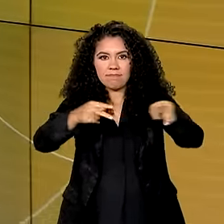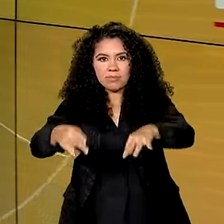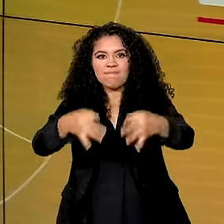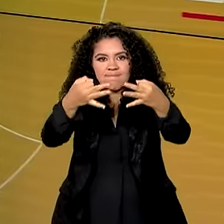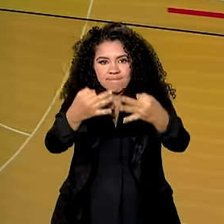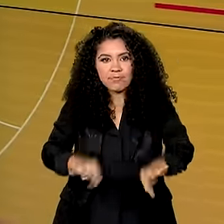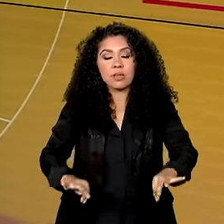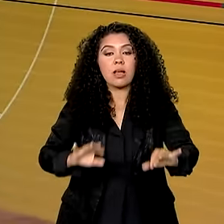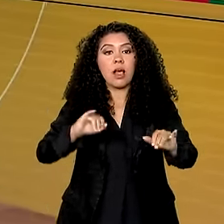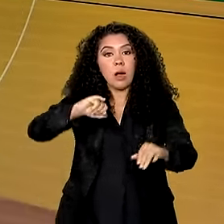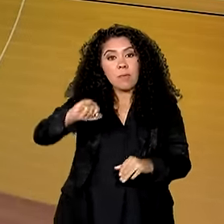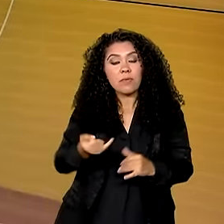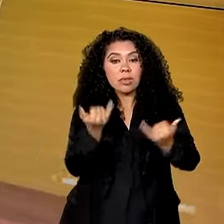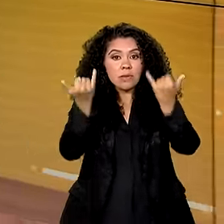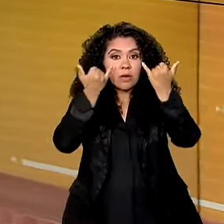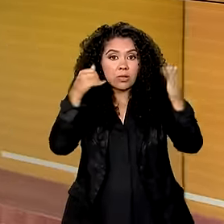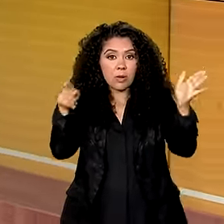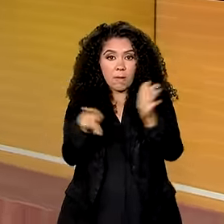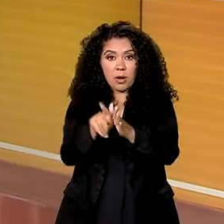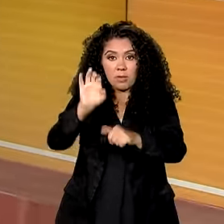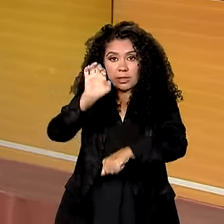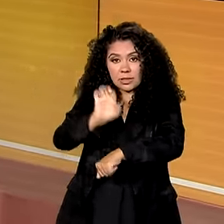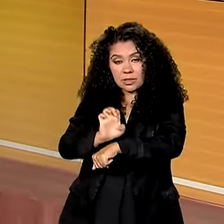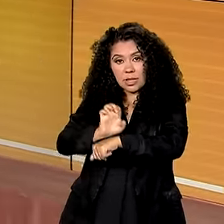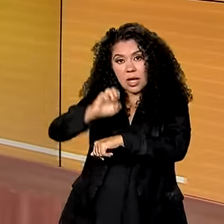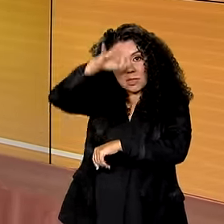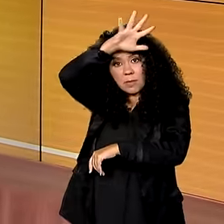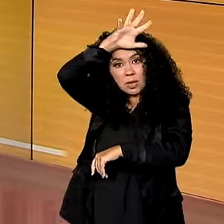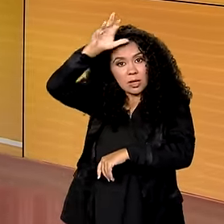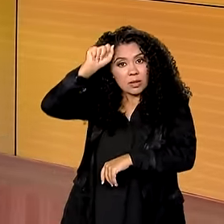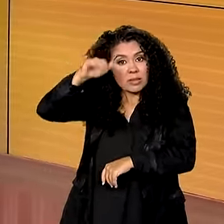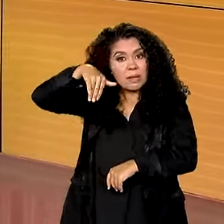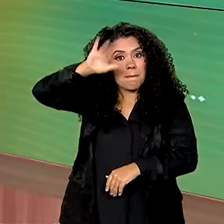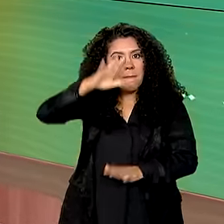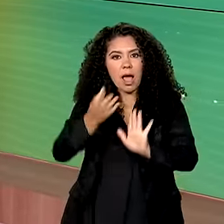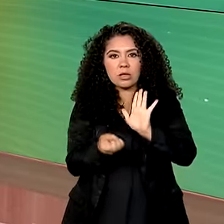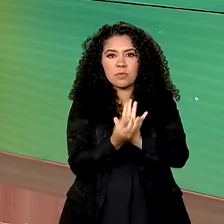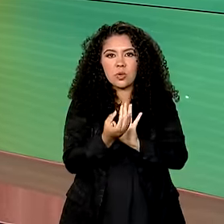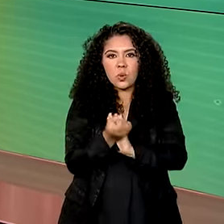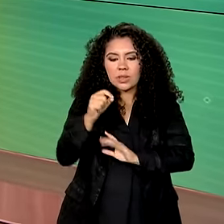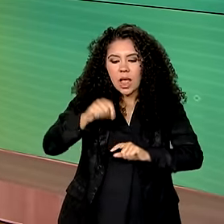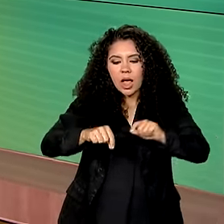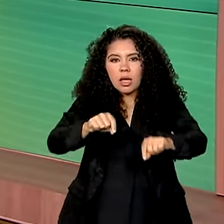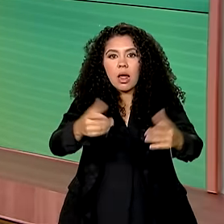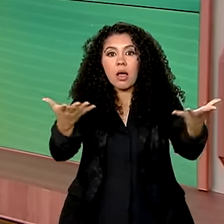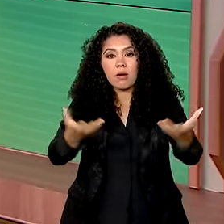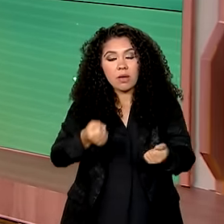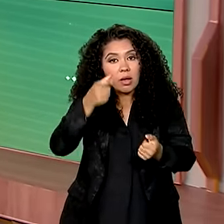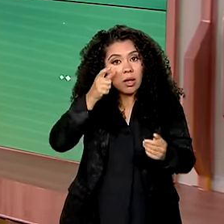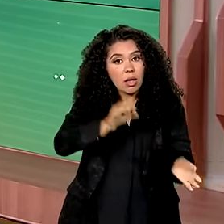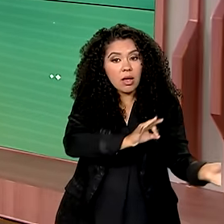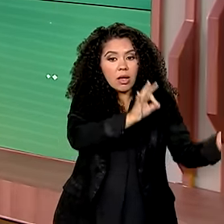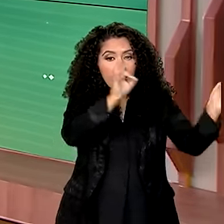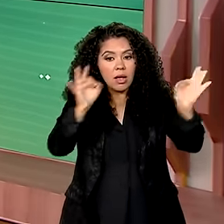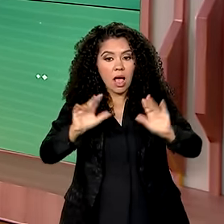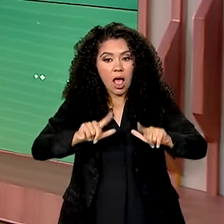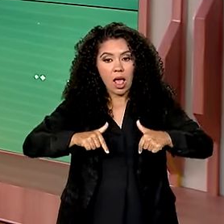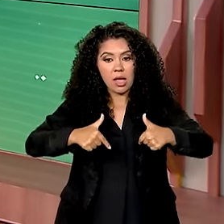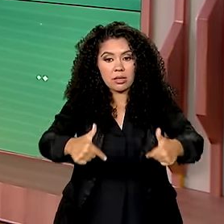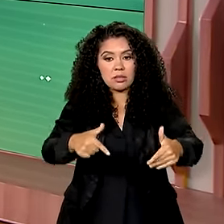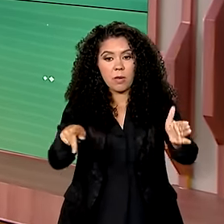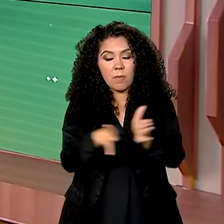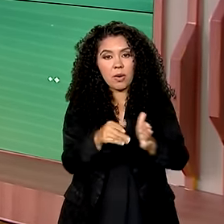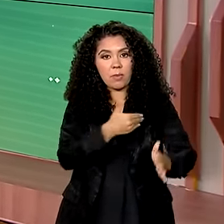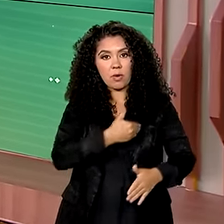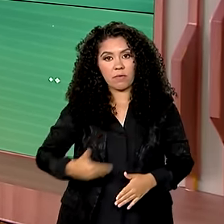informação sobre o Mato Grosso, que é o maior produtor de grãos do país, vamos conferir agora algumas ações do governo federal por